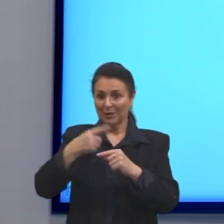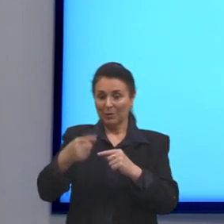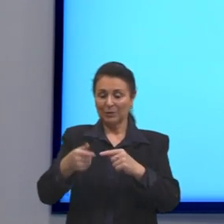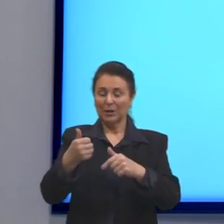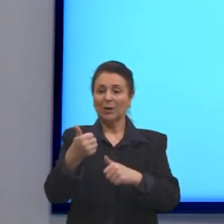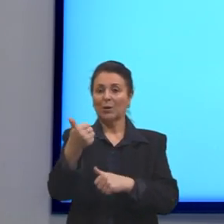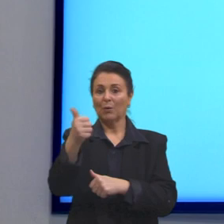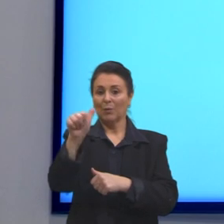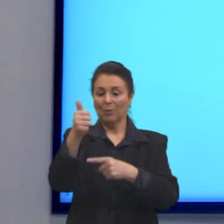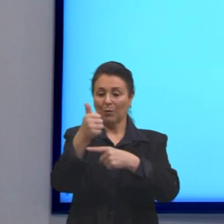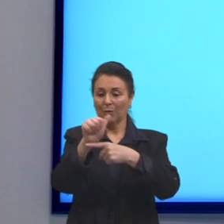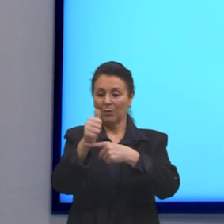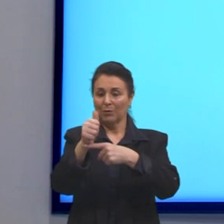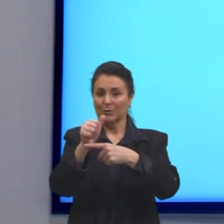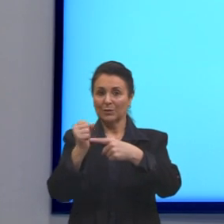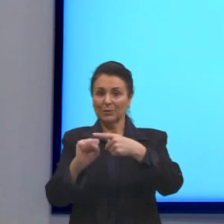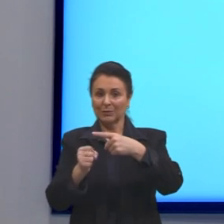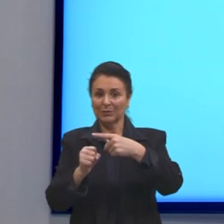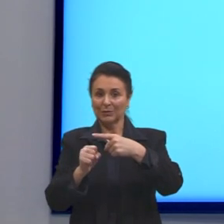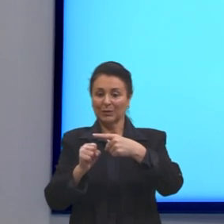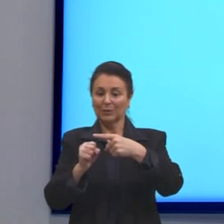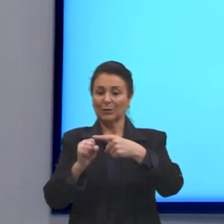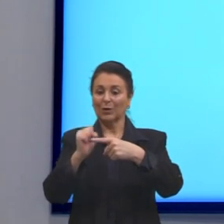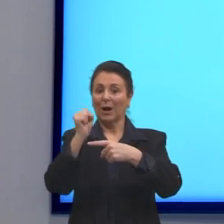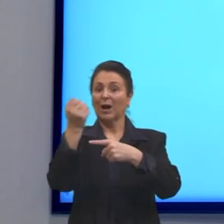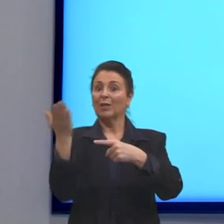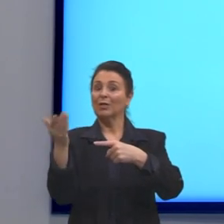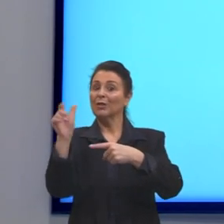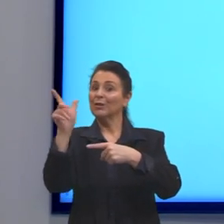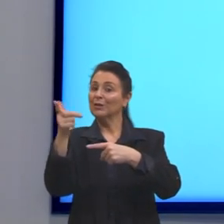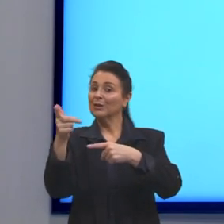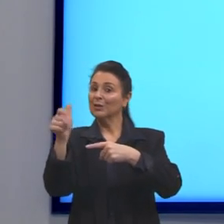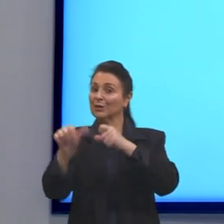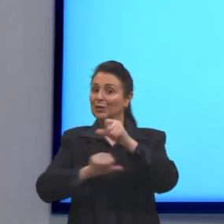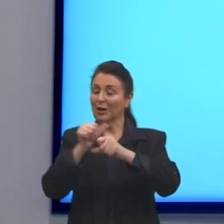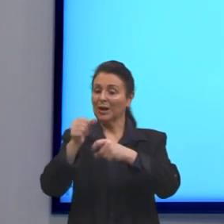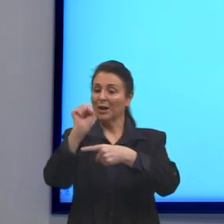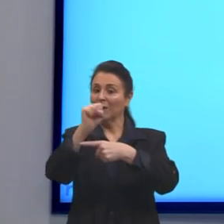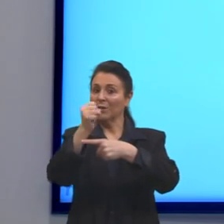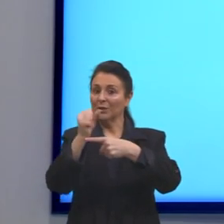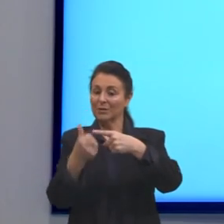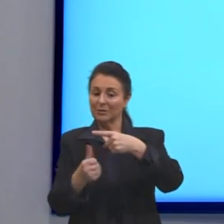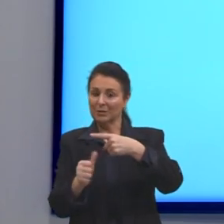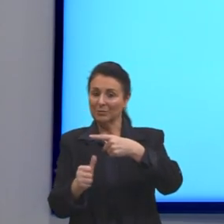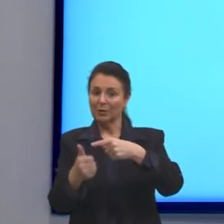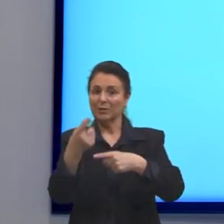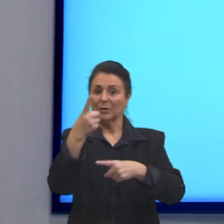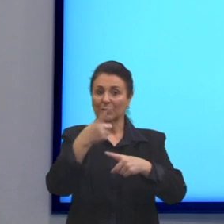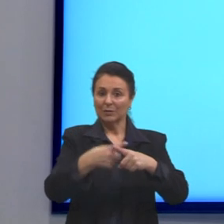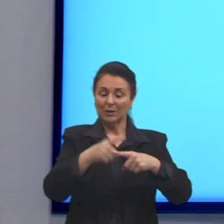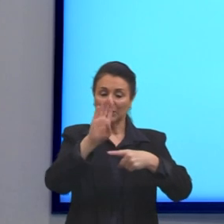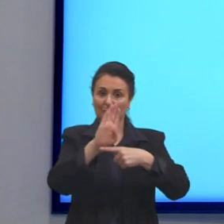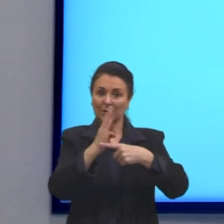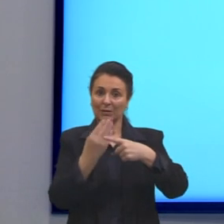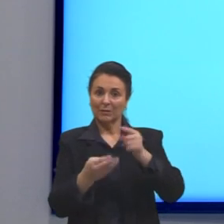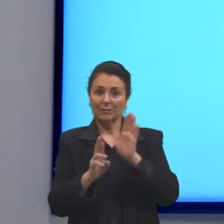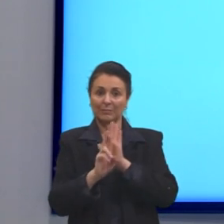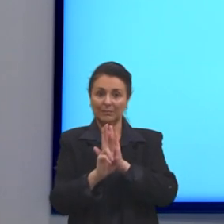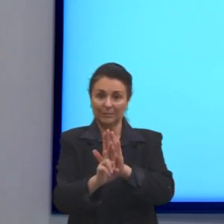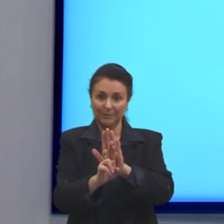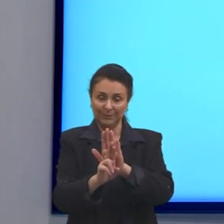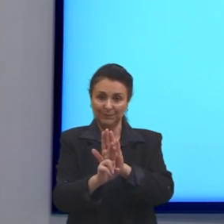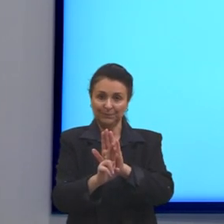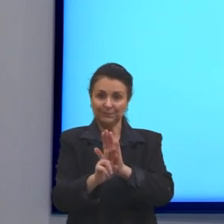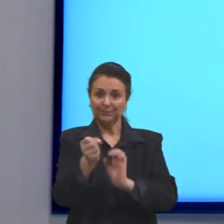sobre 8 vira 8 sobre 11. Multiplicamos, então, a fração que representa